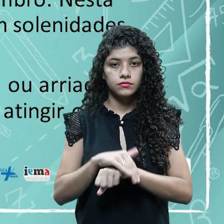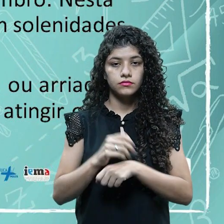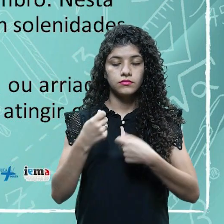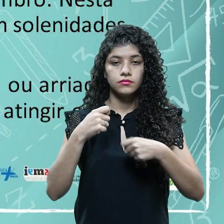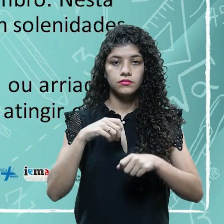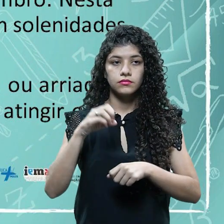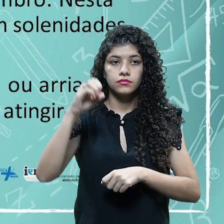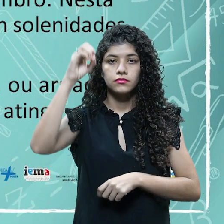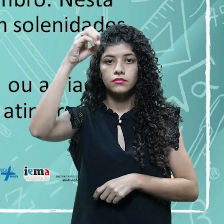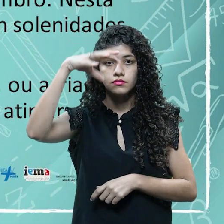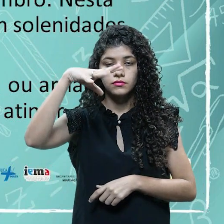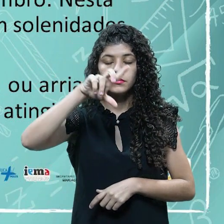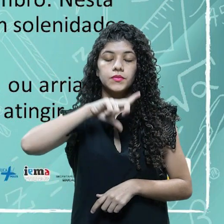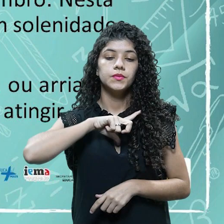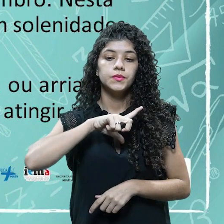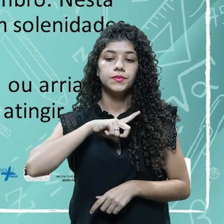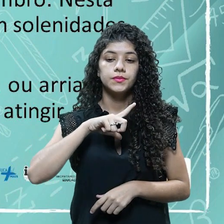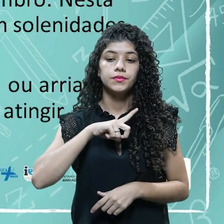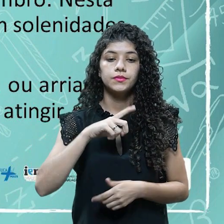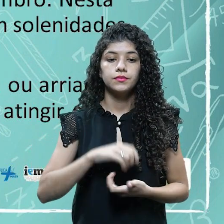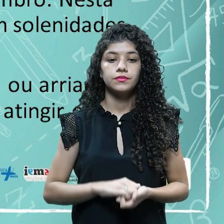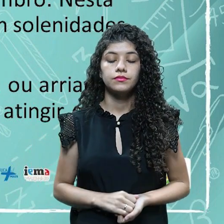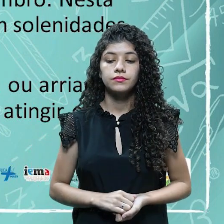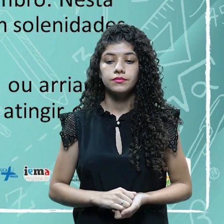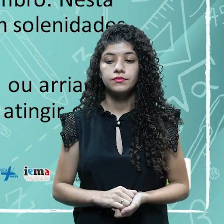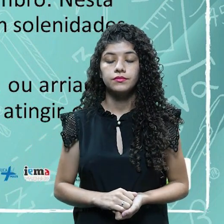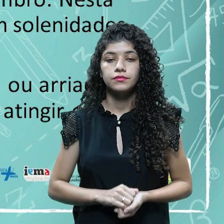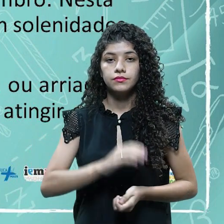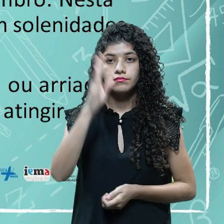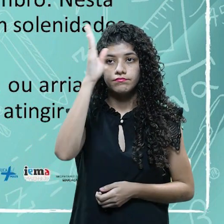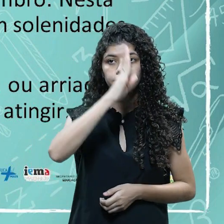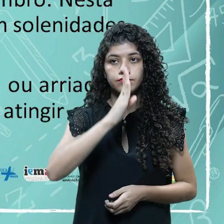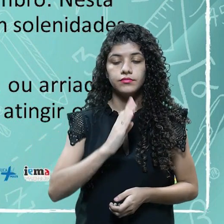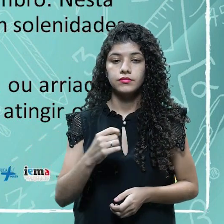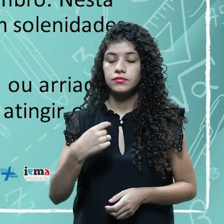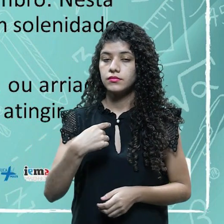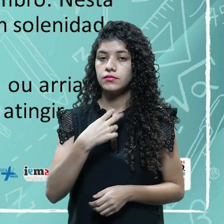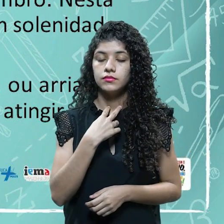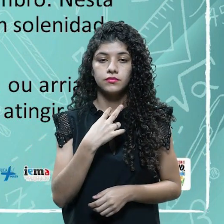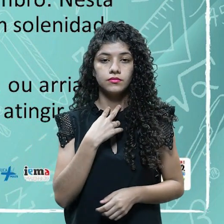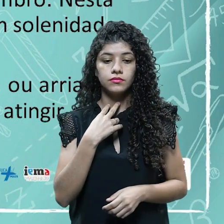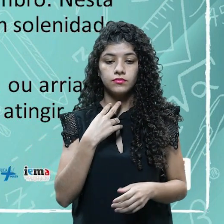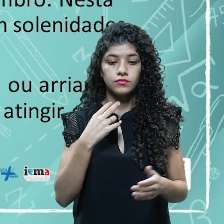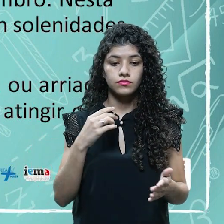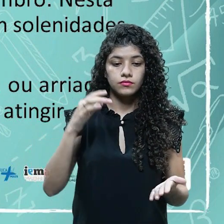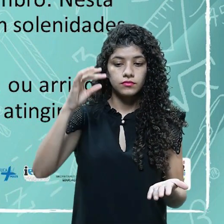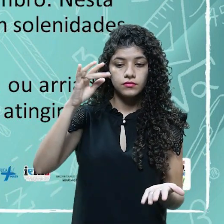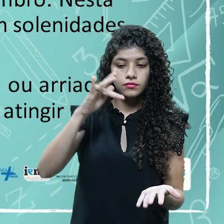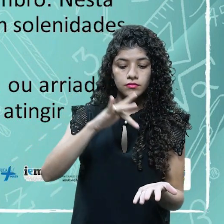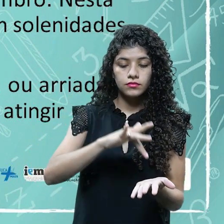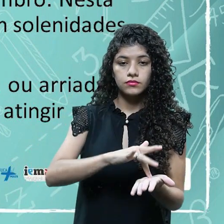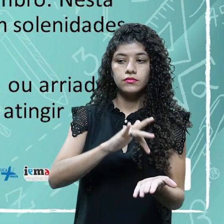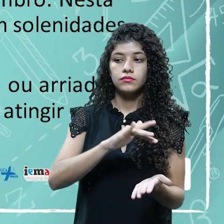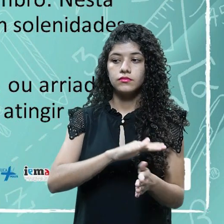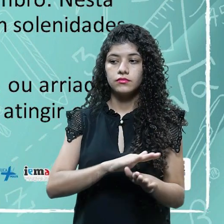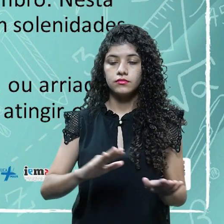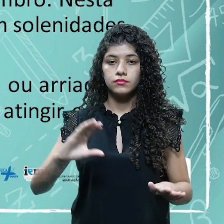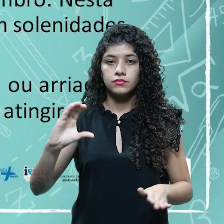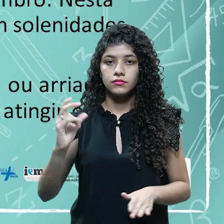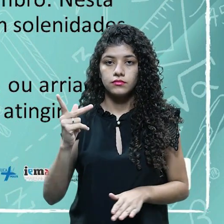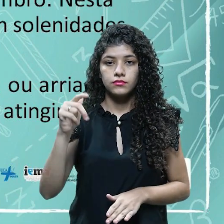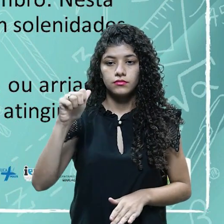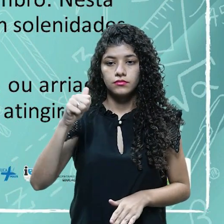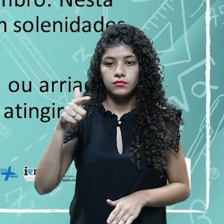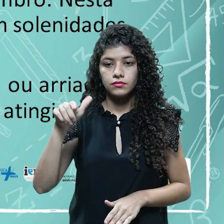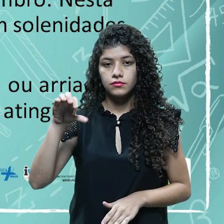arriada, né, a bandeira nacional, ela não pode tocar no chão, né. No dia da bandeira, que é comemorada no dia